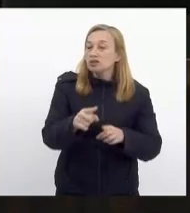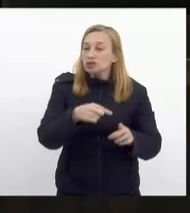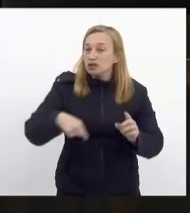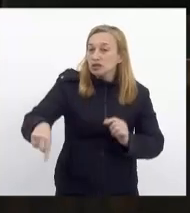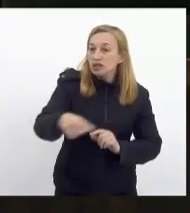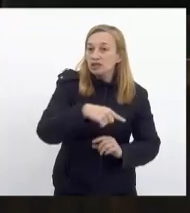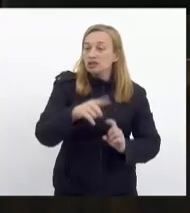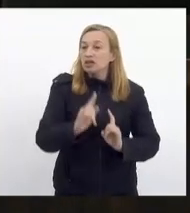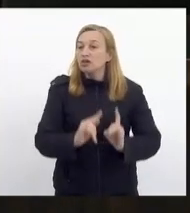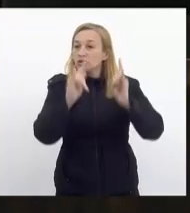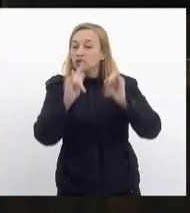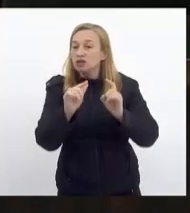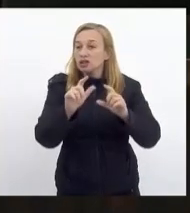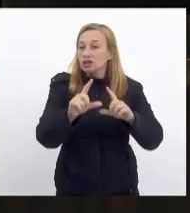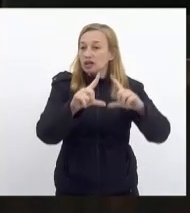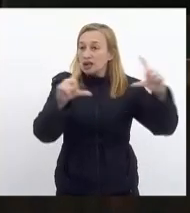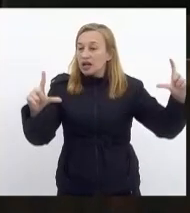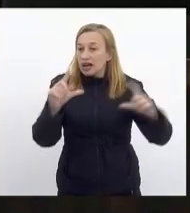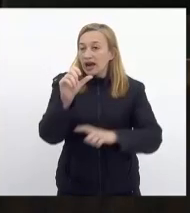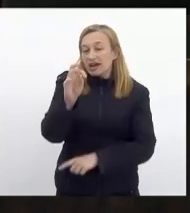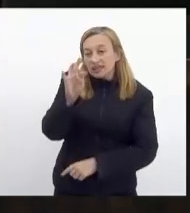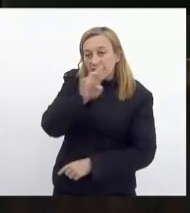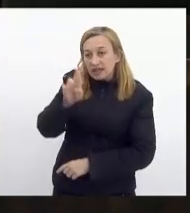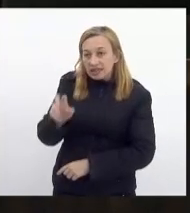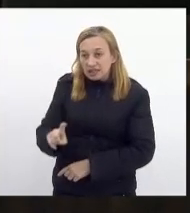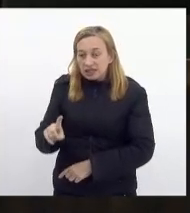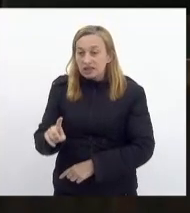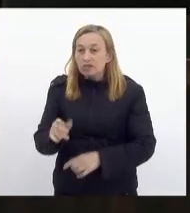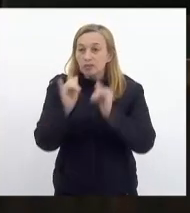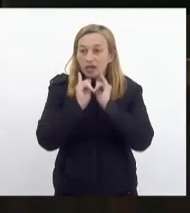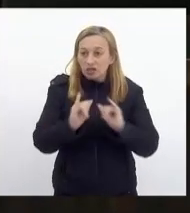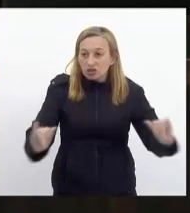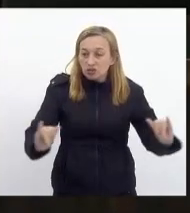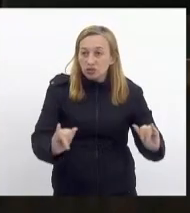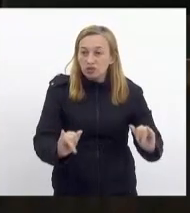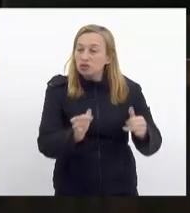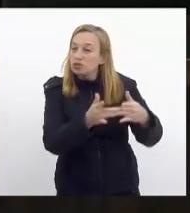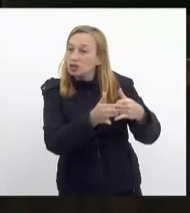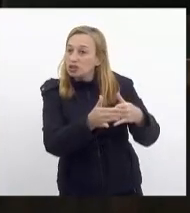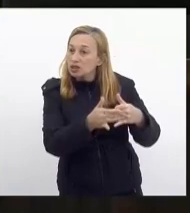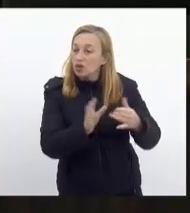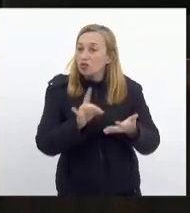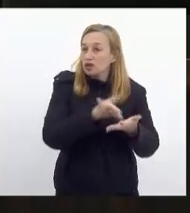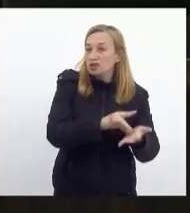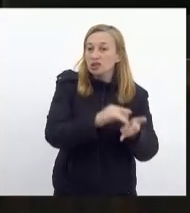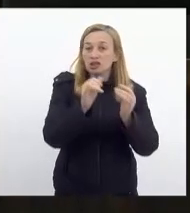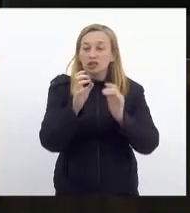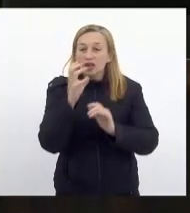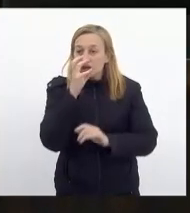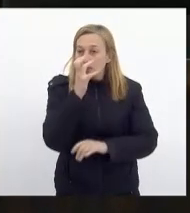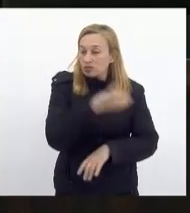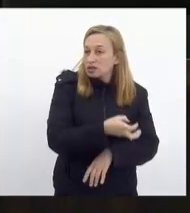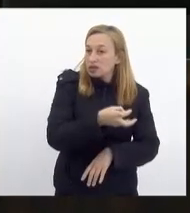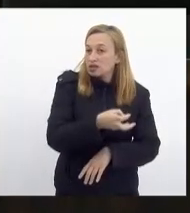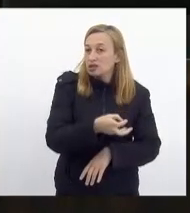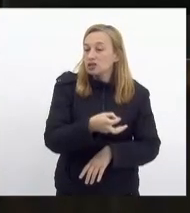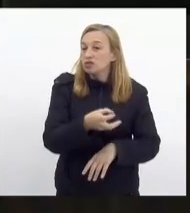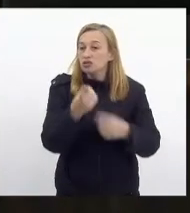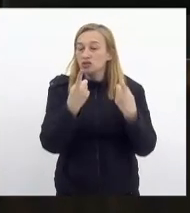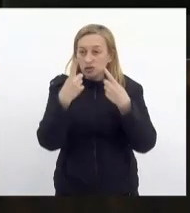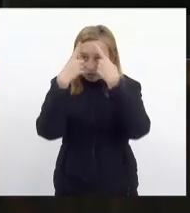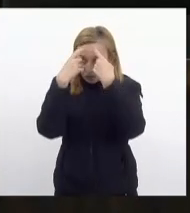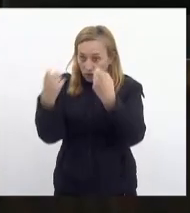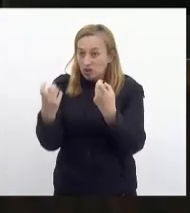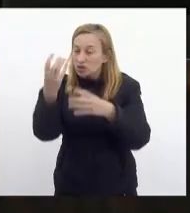condomínios cartazes ou placas para divulgação nos canais oficiais de denúncia de violência e negligência contra